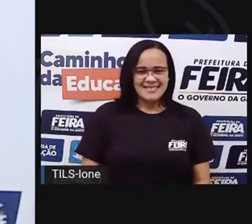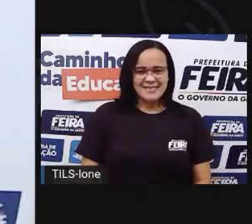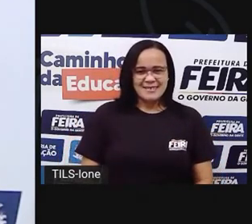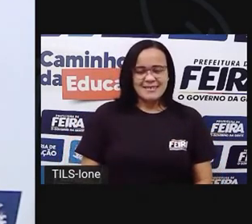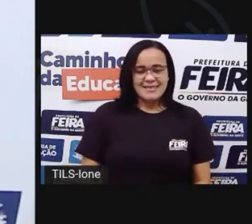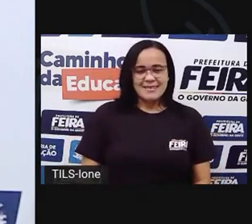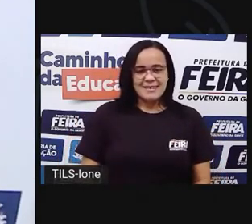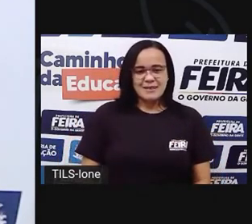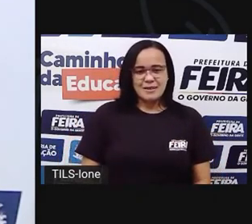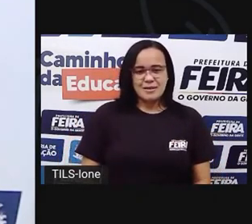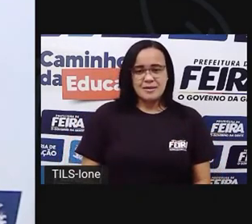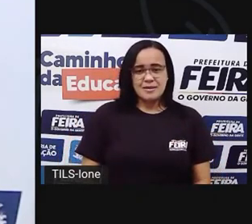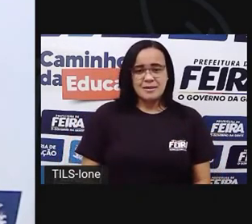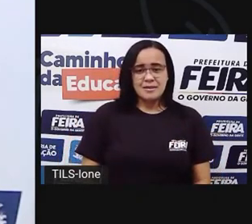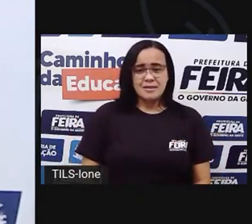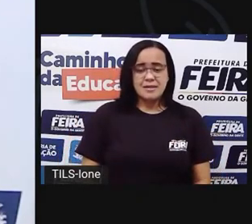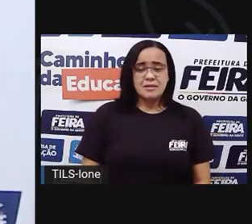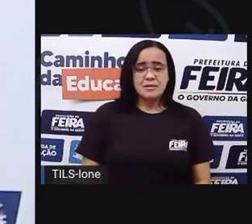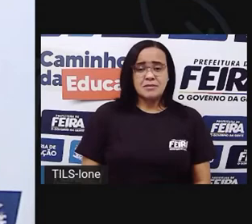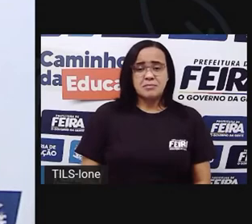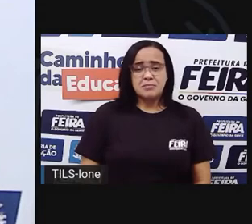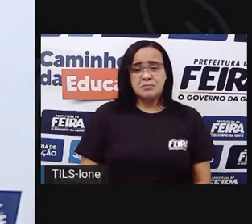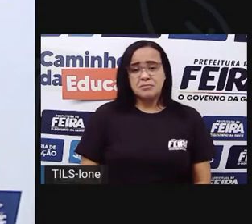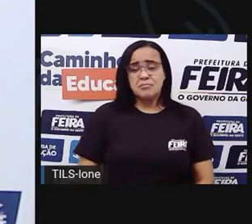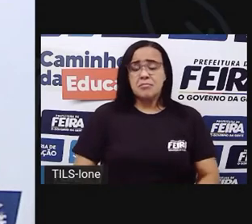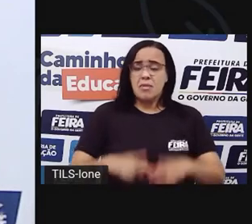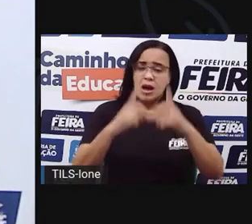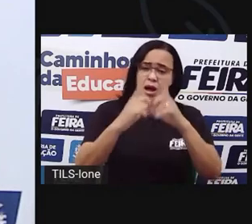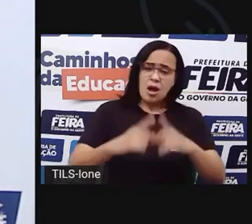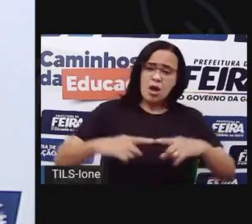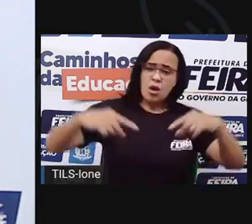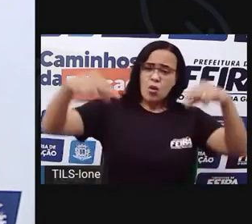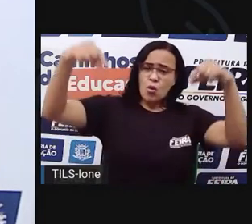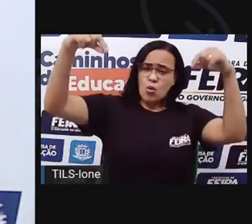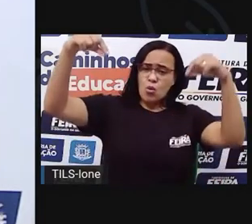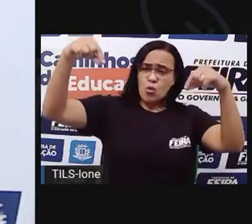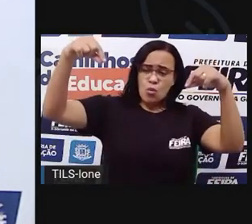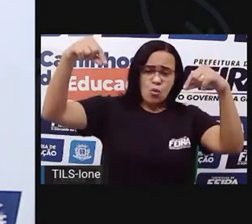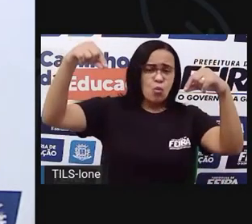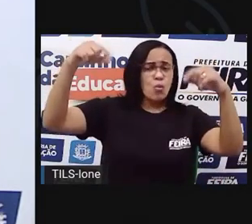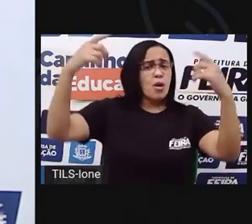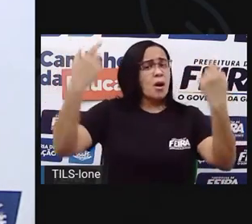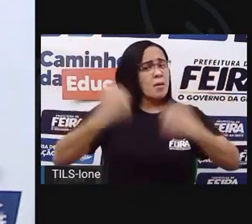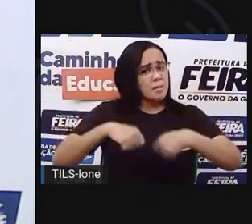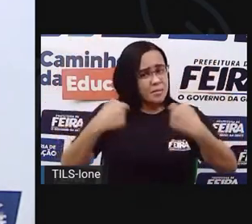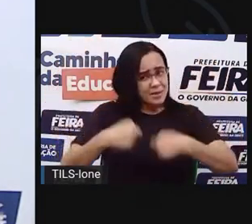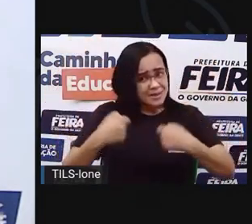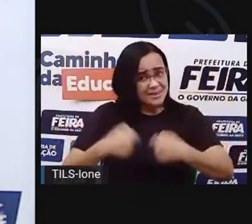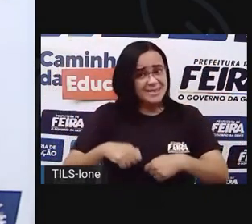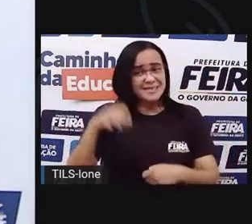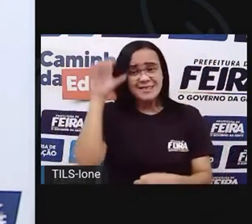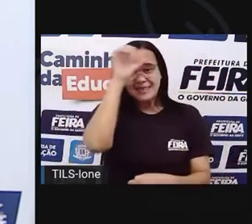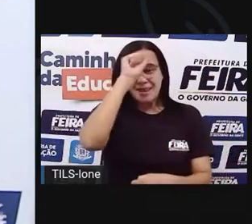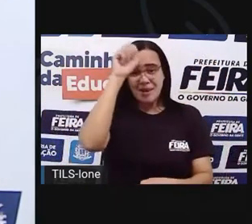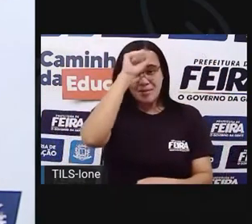E para eu ir para a lua, voltei de aprender a dirigir um foguete.